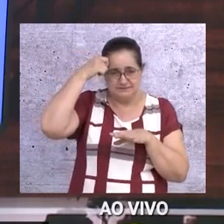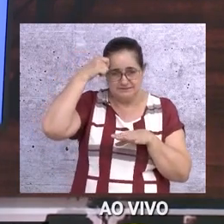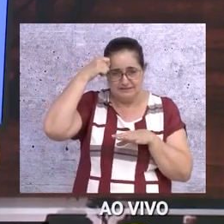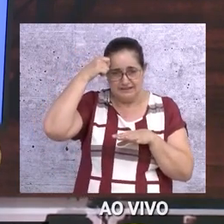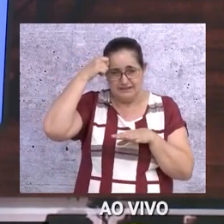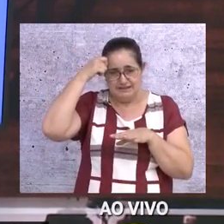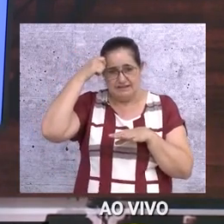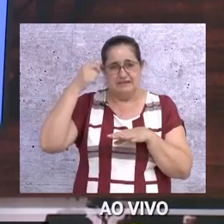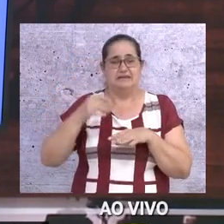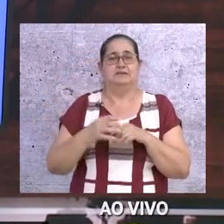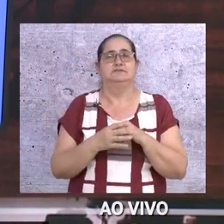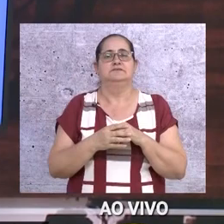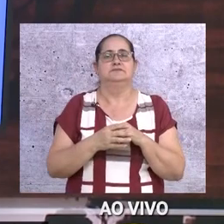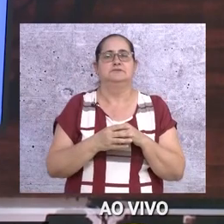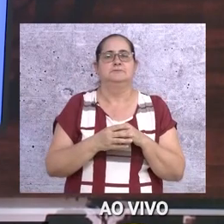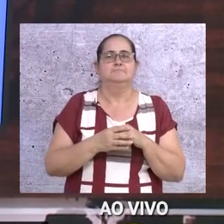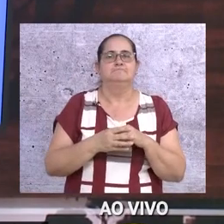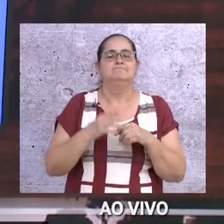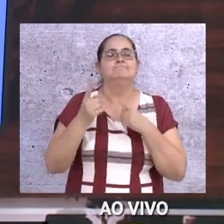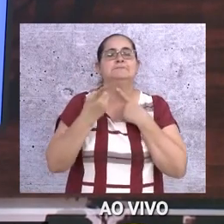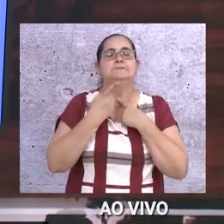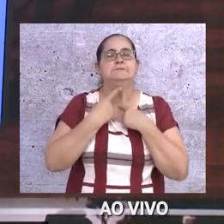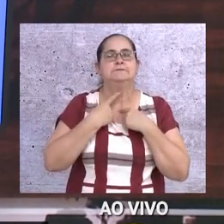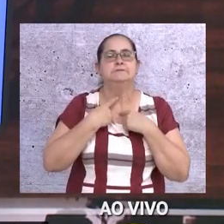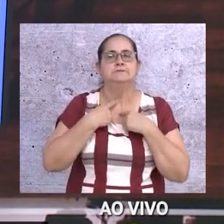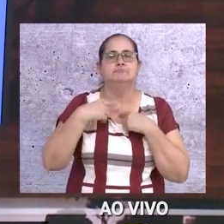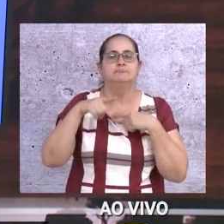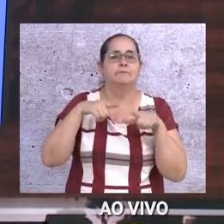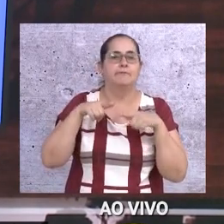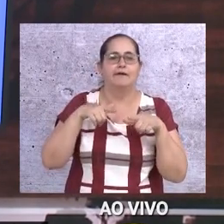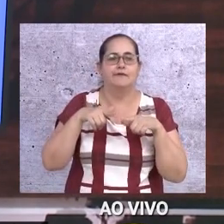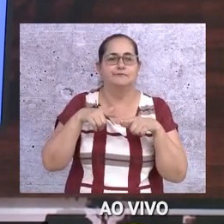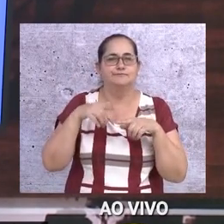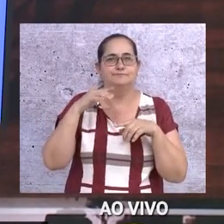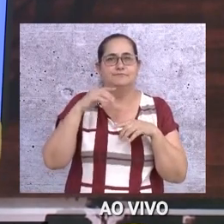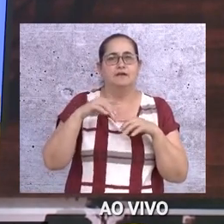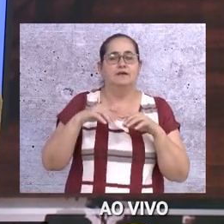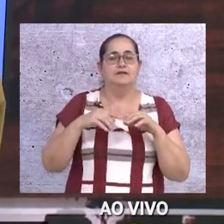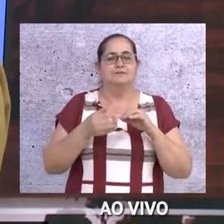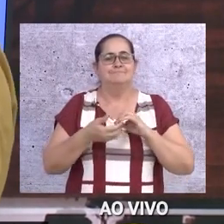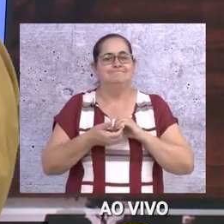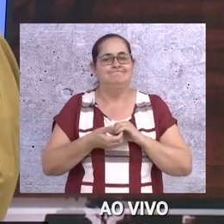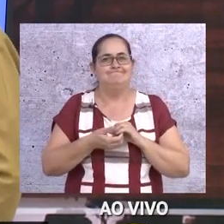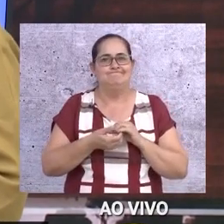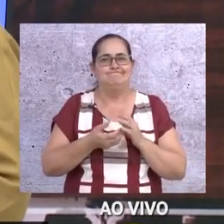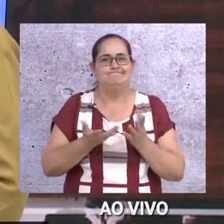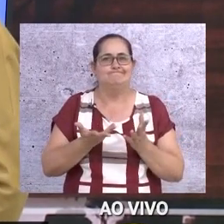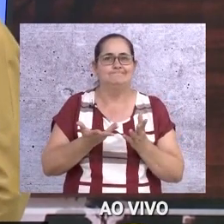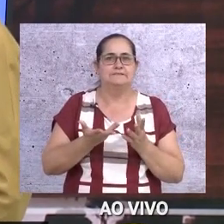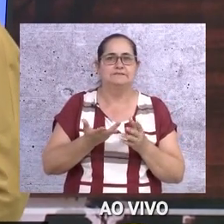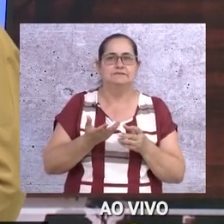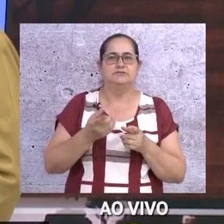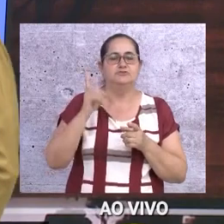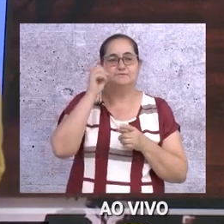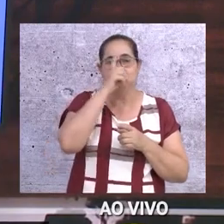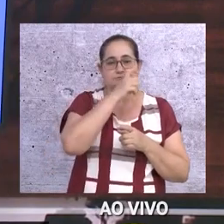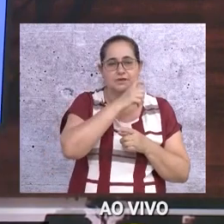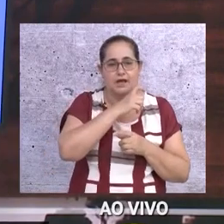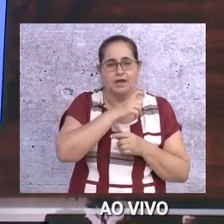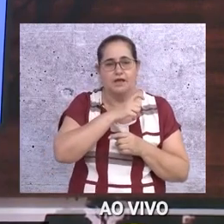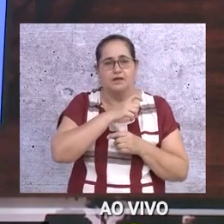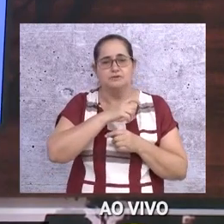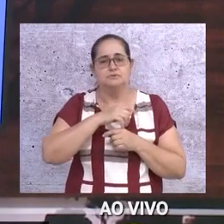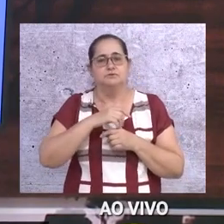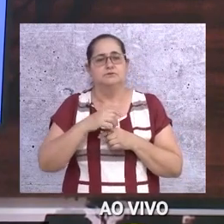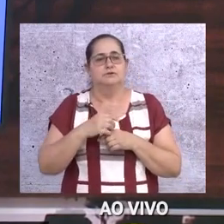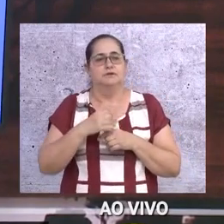que almejam essa igualdade racial não tenham entendido bem e não tenham percorrido os